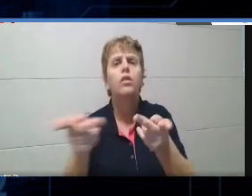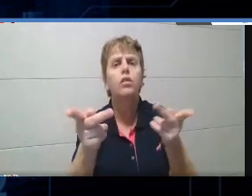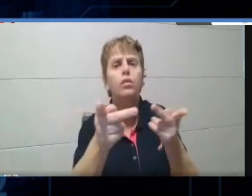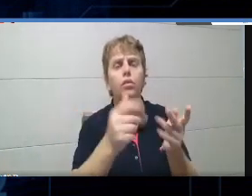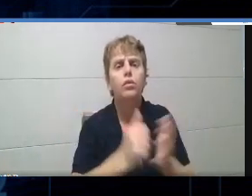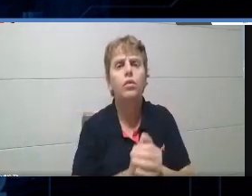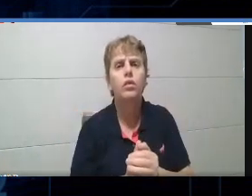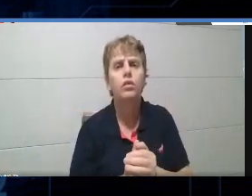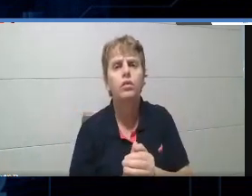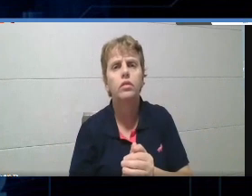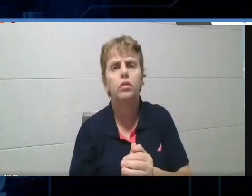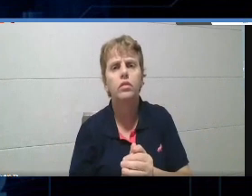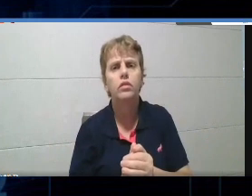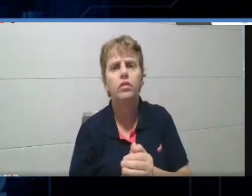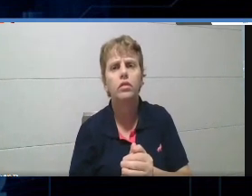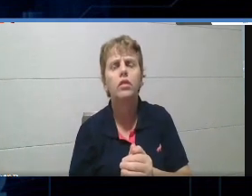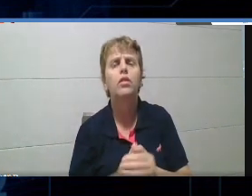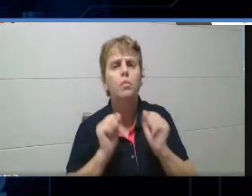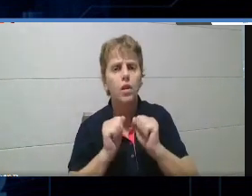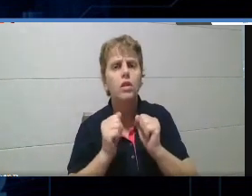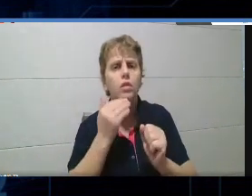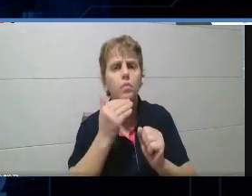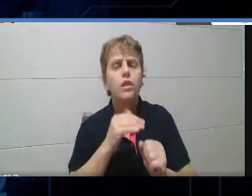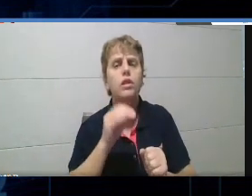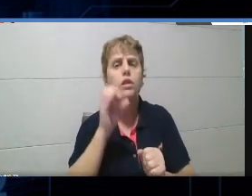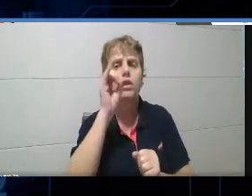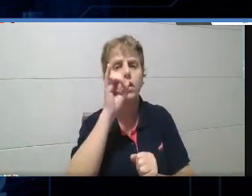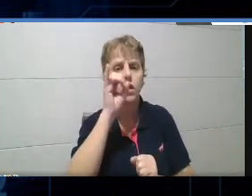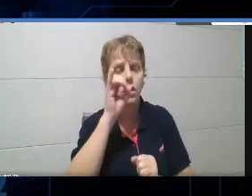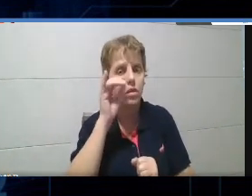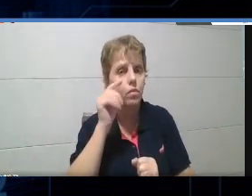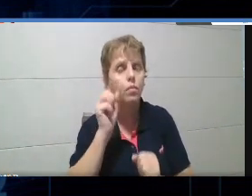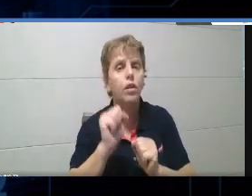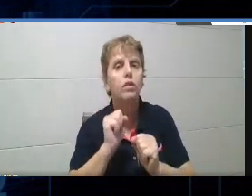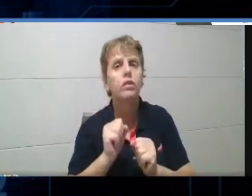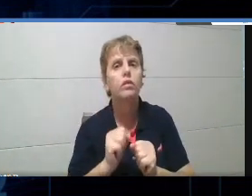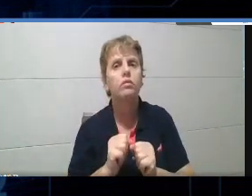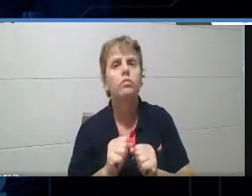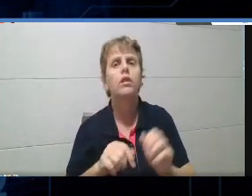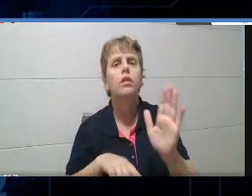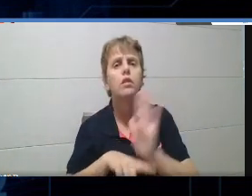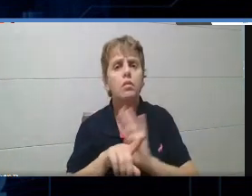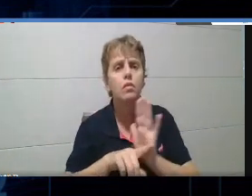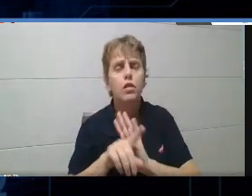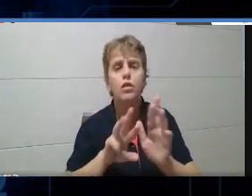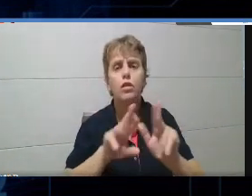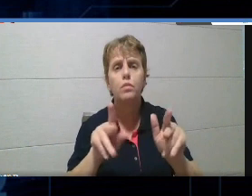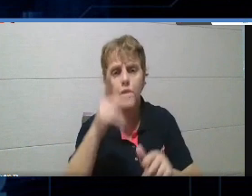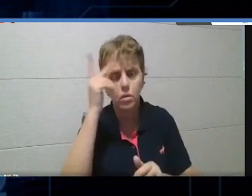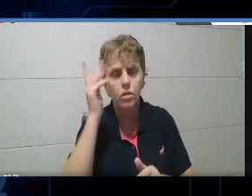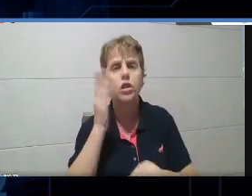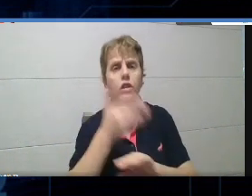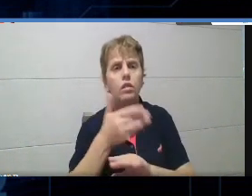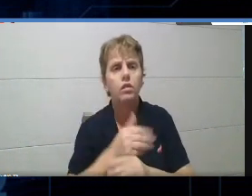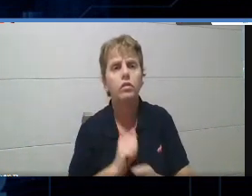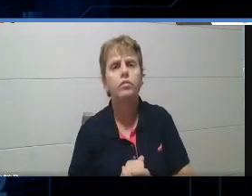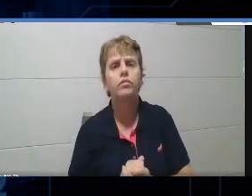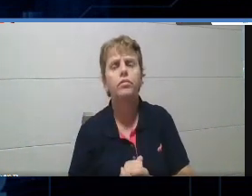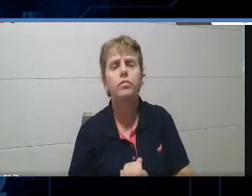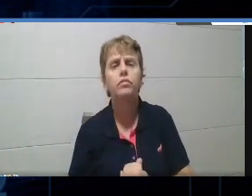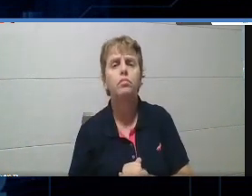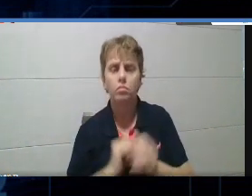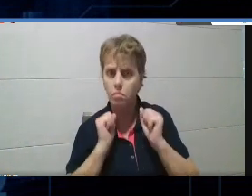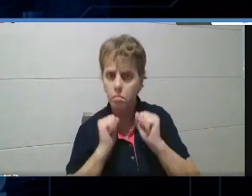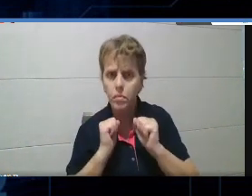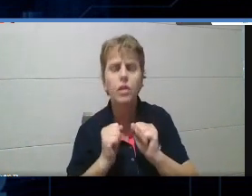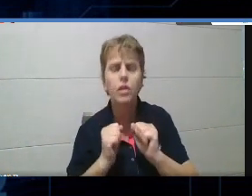né? Eu entro lá, peça no meu Instagram. Ah, tem um desafio no meu Instagram, gente. Tem várias pessoas que já entraram lá. Está rolando o desafio lá no Instagram.